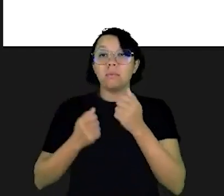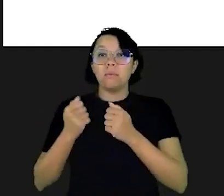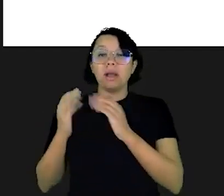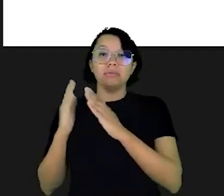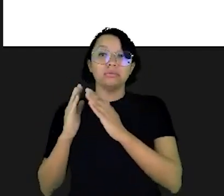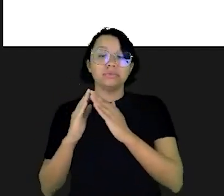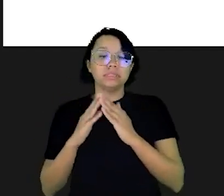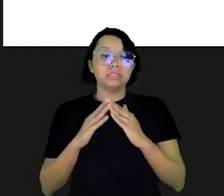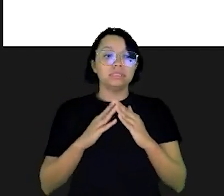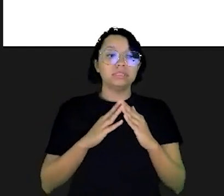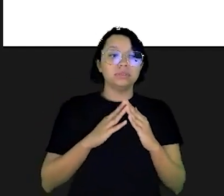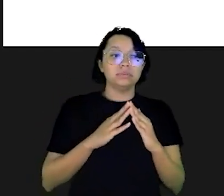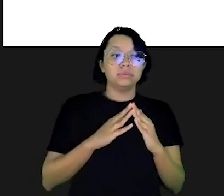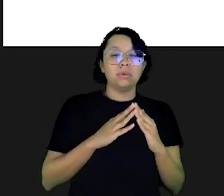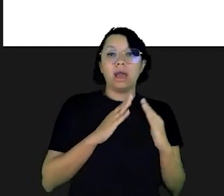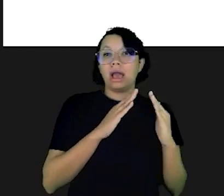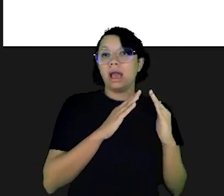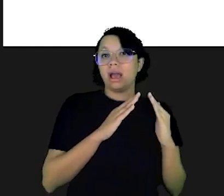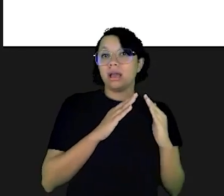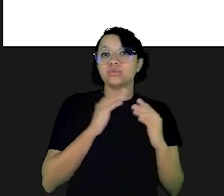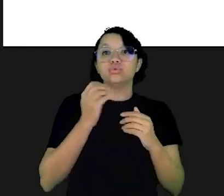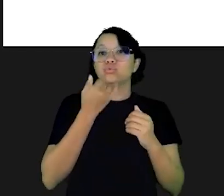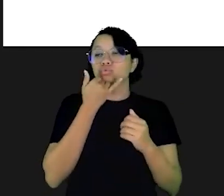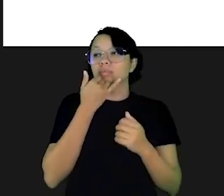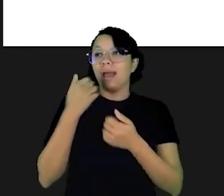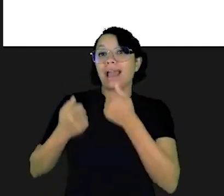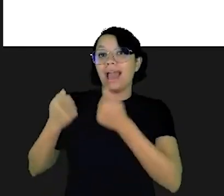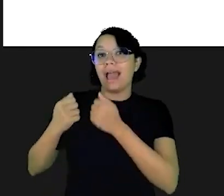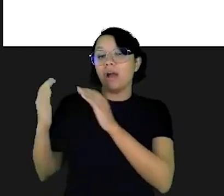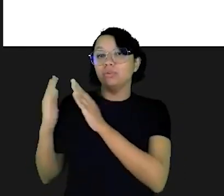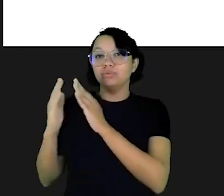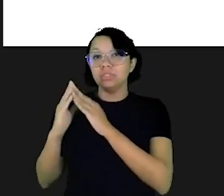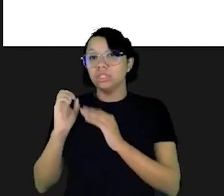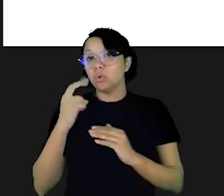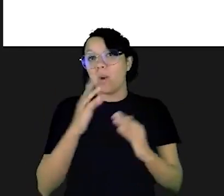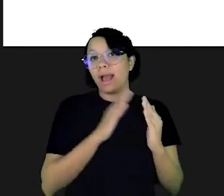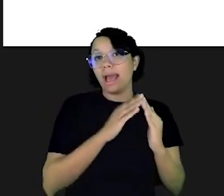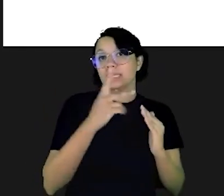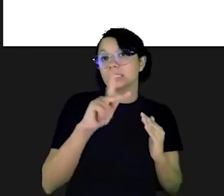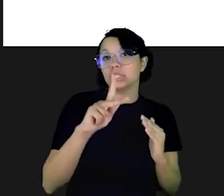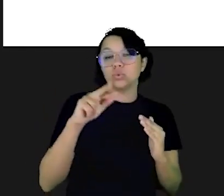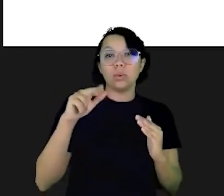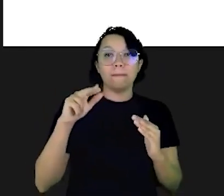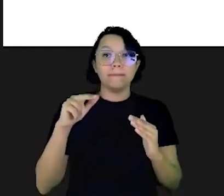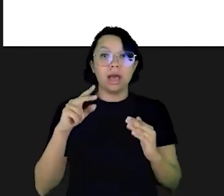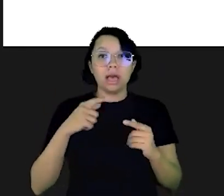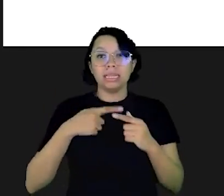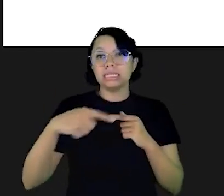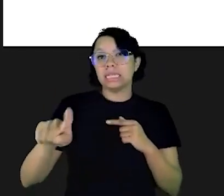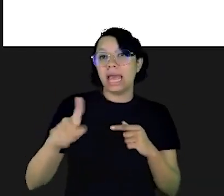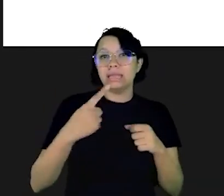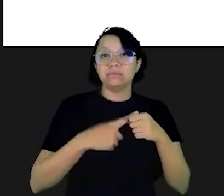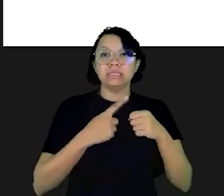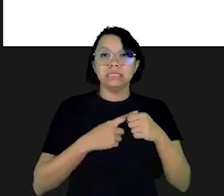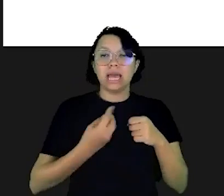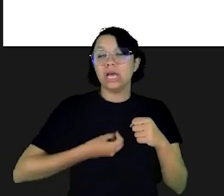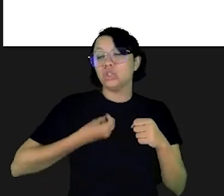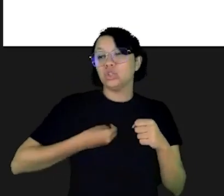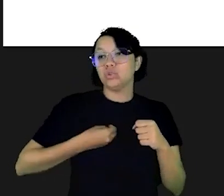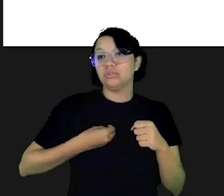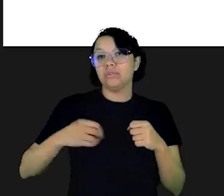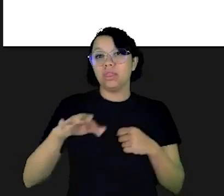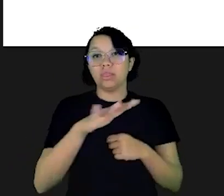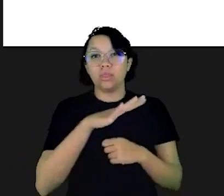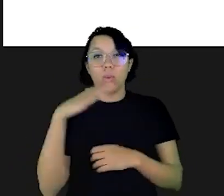carro do seu vizinho ou o imóvel da sua irmã que está se mudando de lugar ou que está saindo da cidade indo morar no